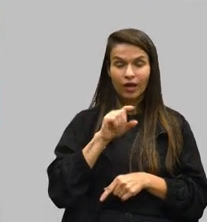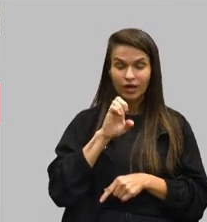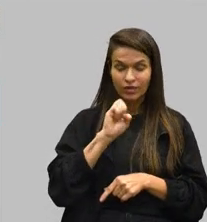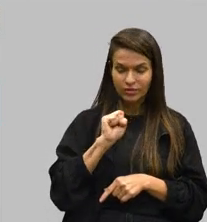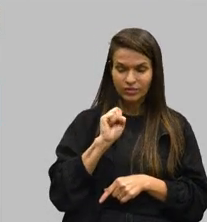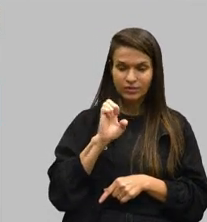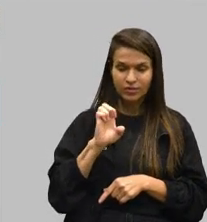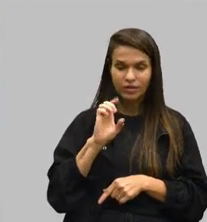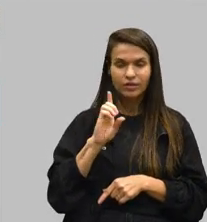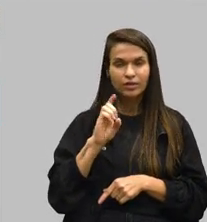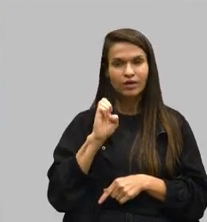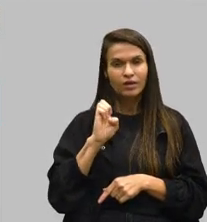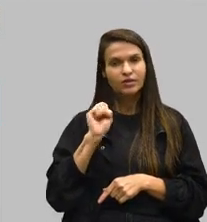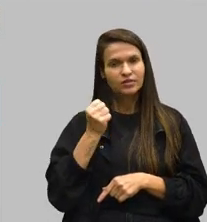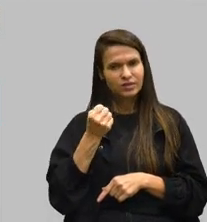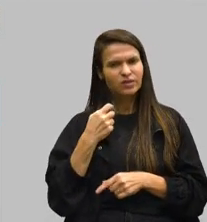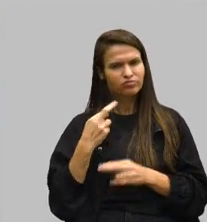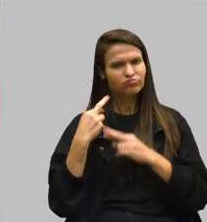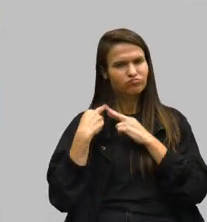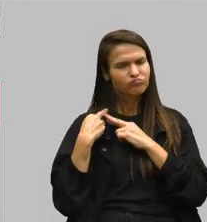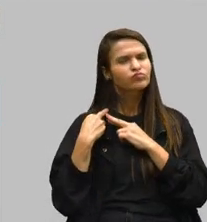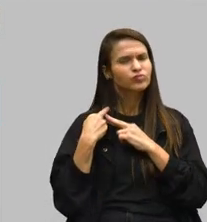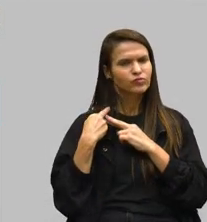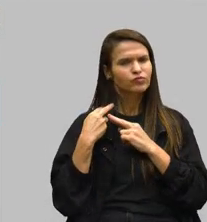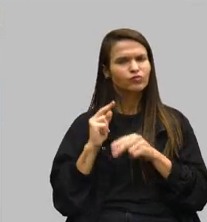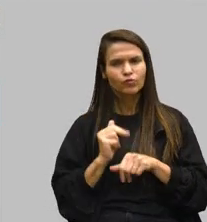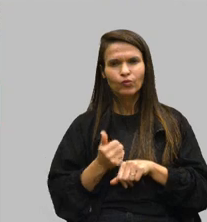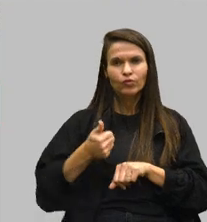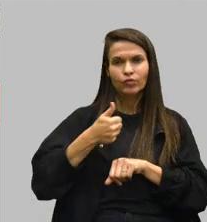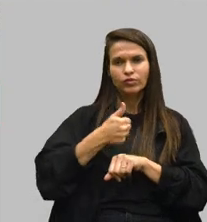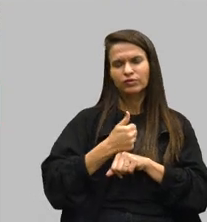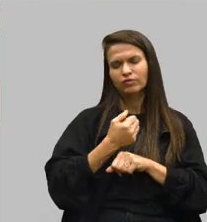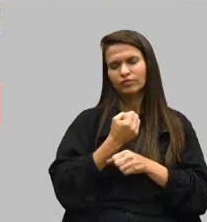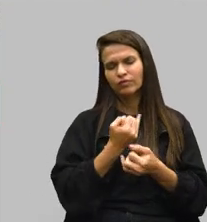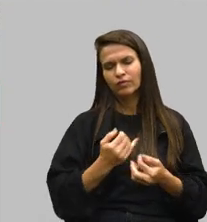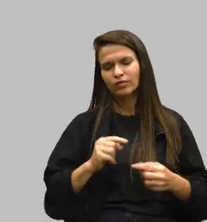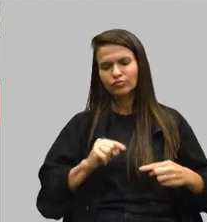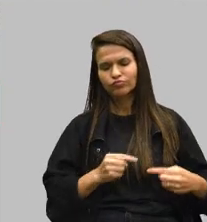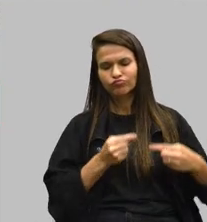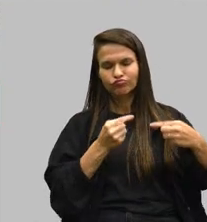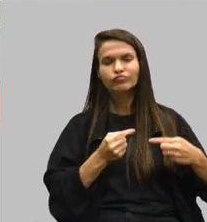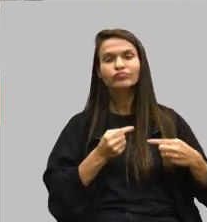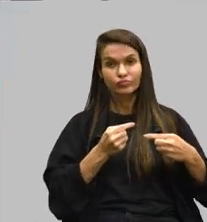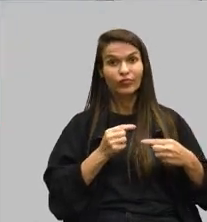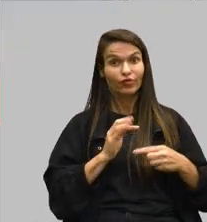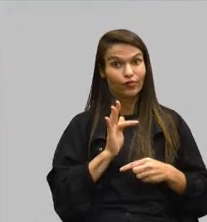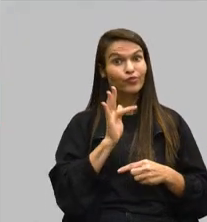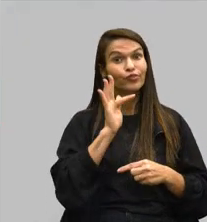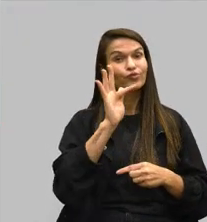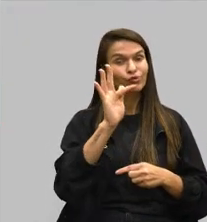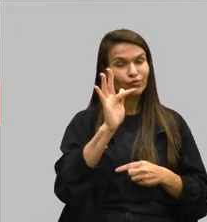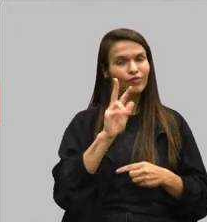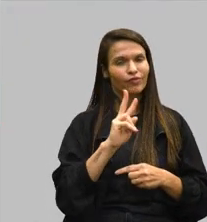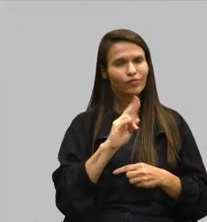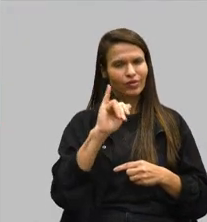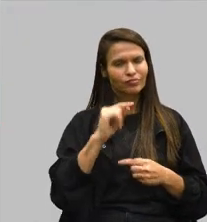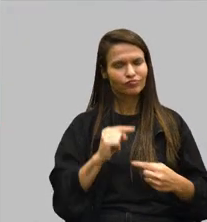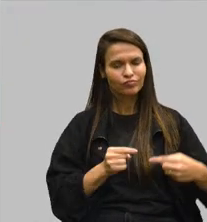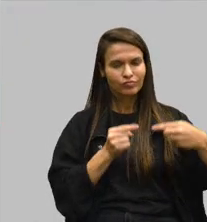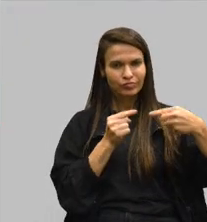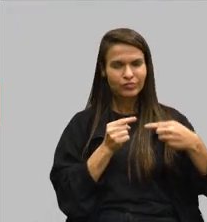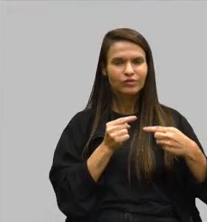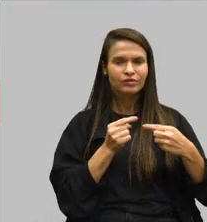da responsabilidade que foi assumida, dos tantos desafios que foram e que serão enfrentados em virtude também das